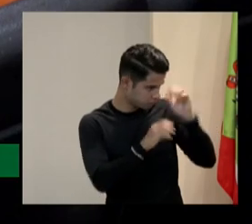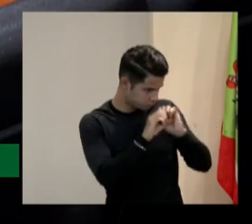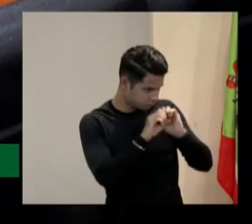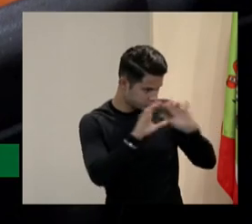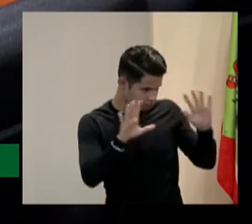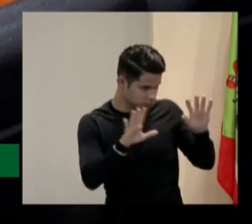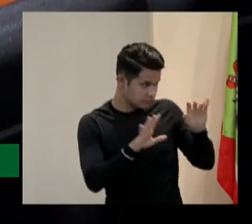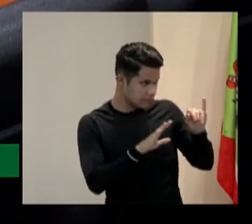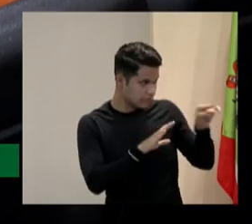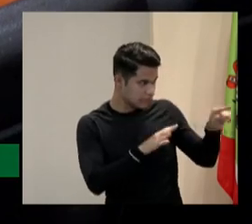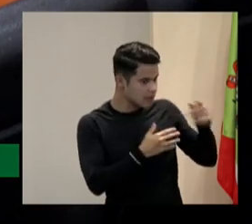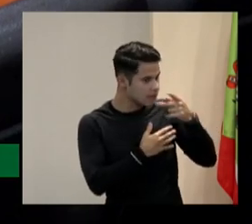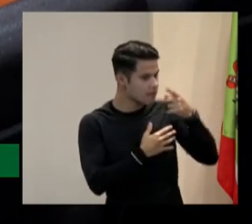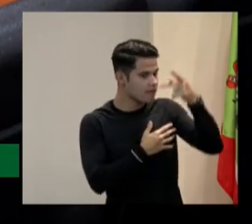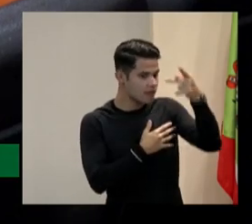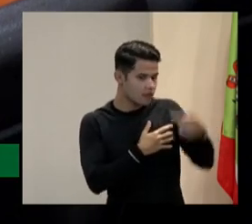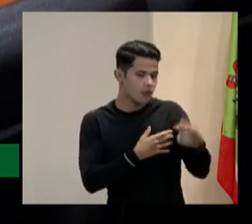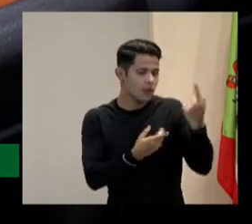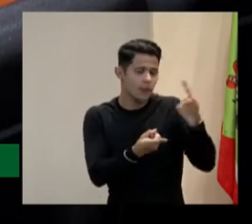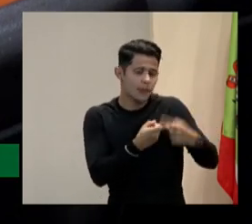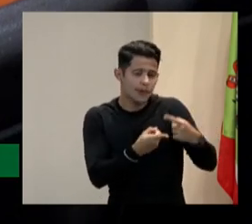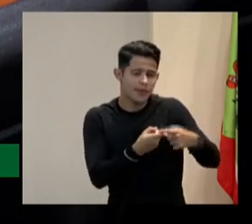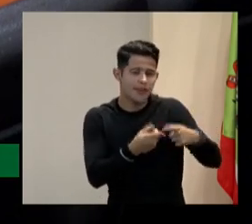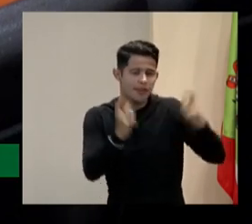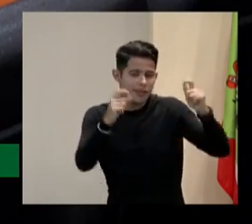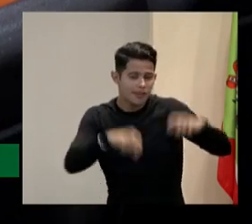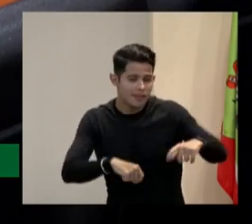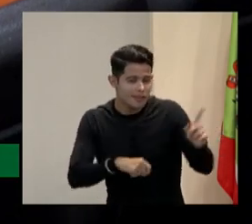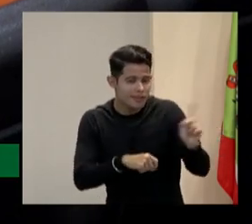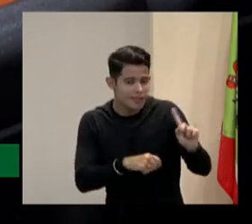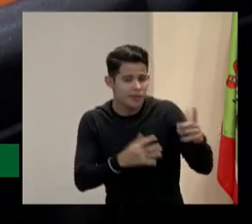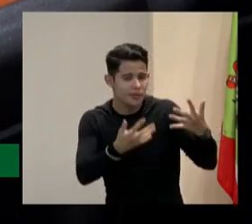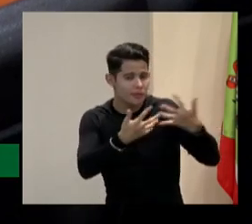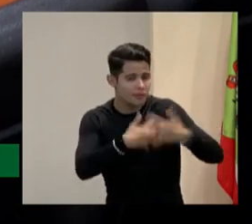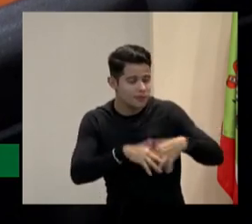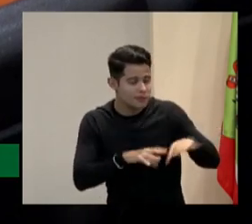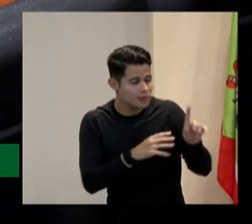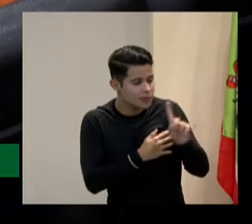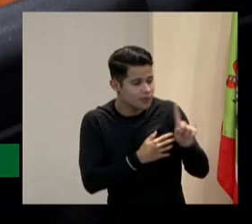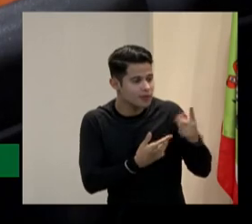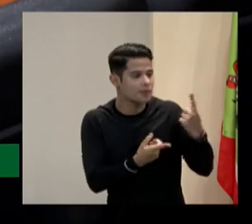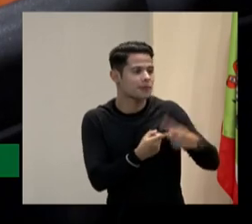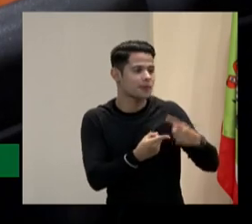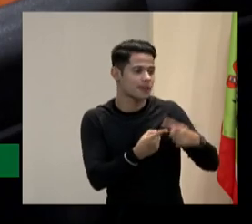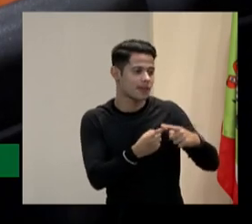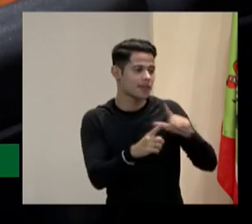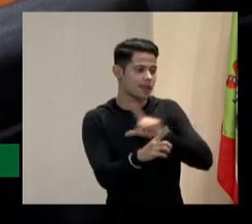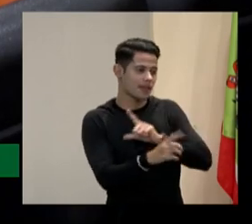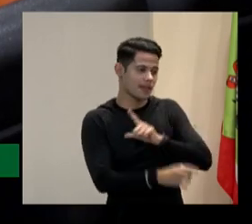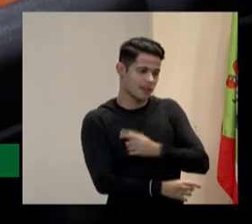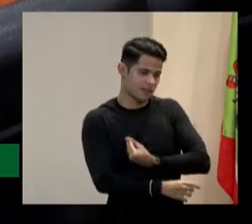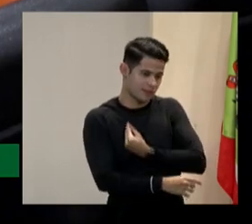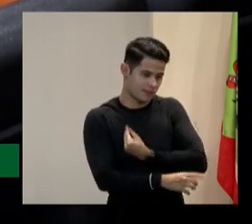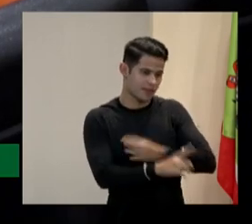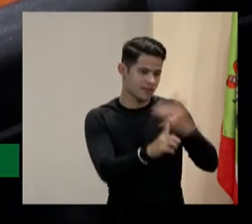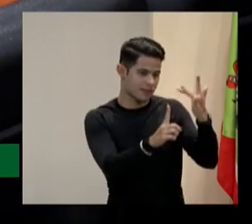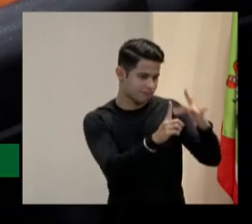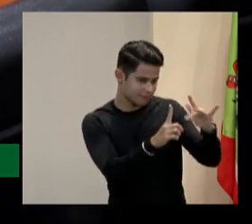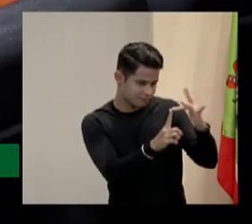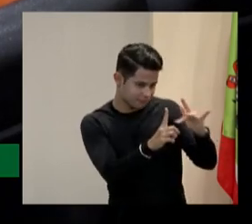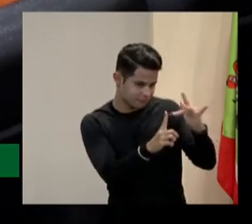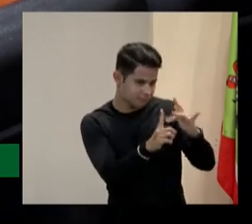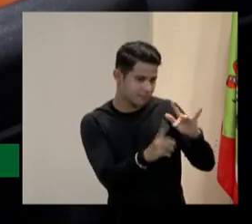se você diz por que que não dá certo e tal porque ainda há um capacitismo talvez até meio que